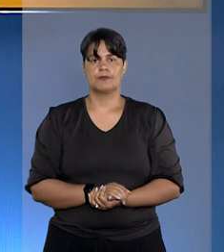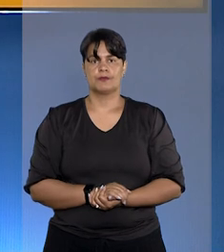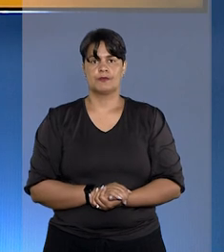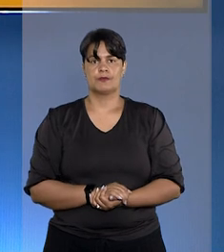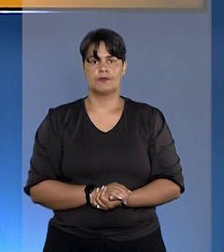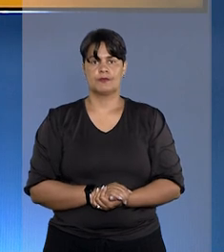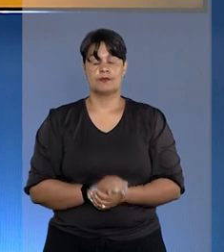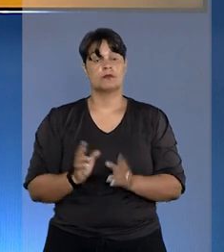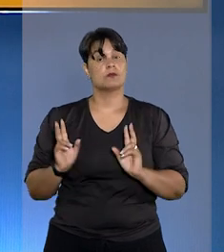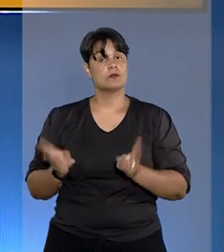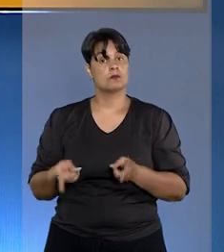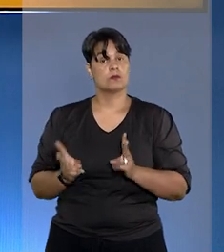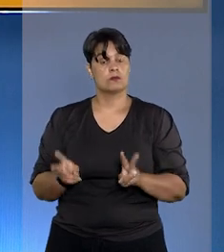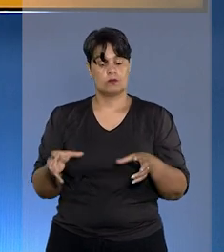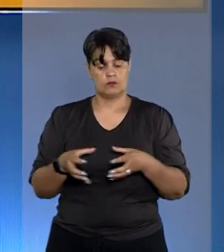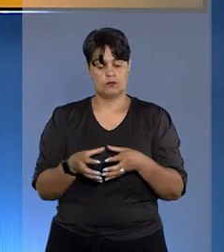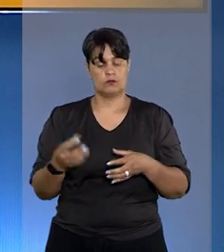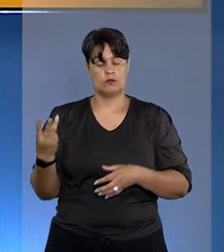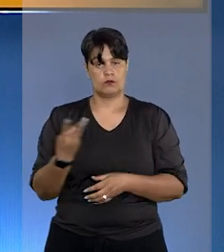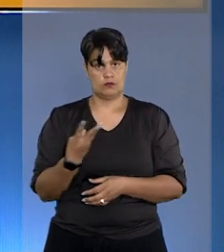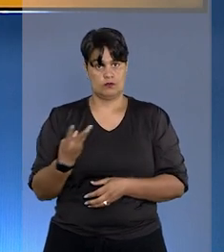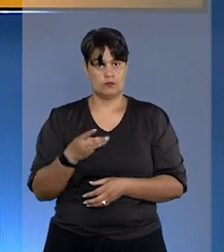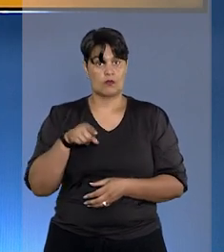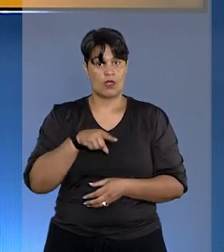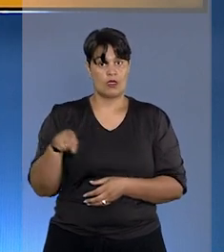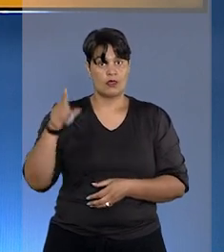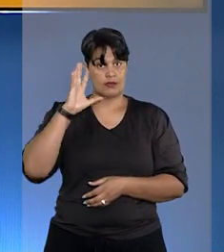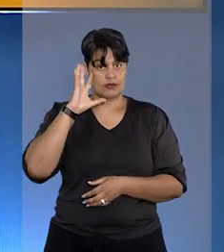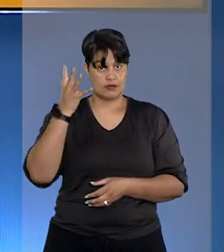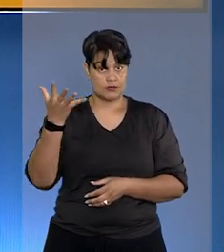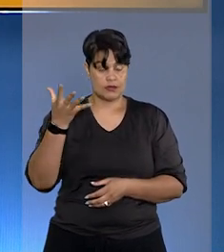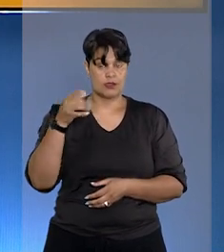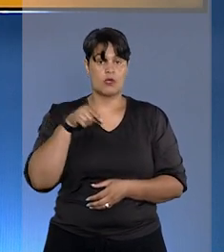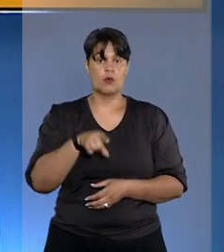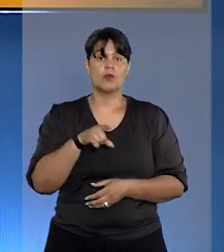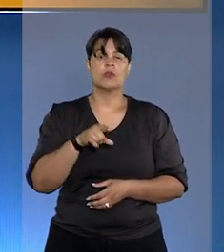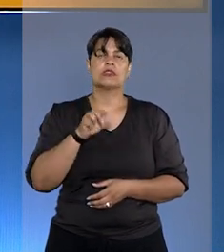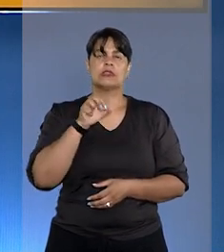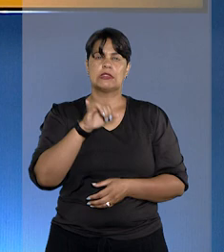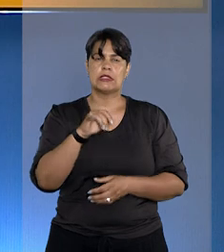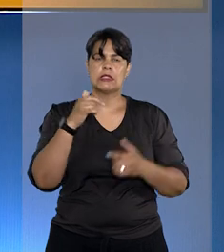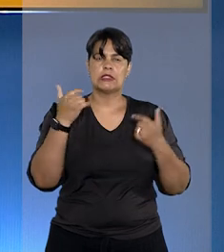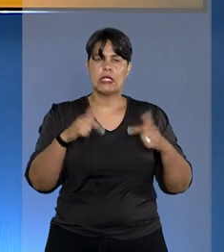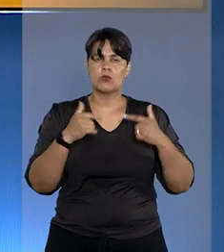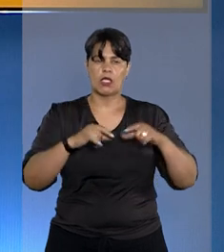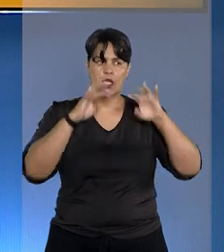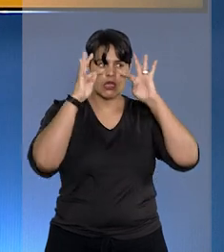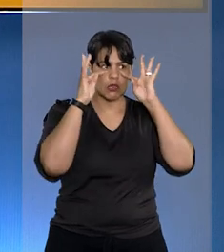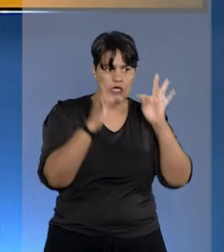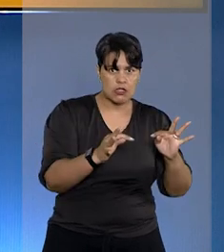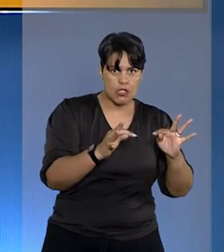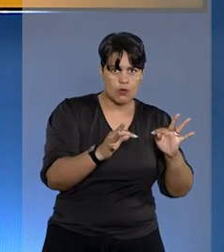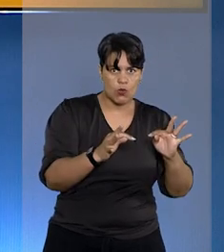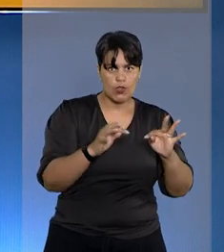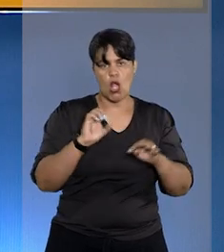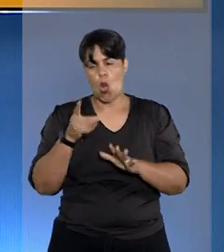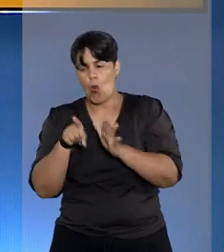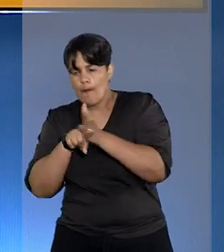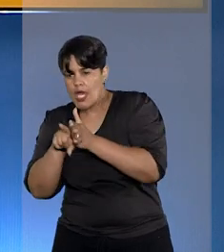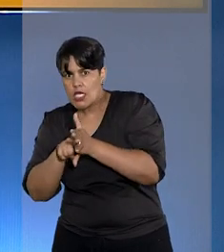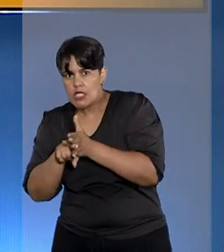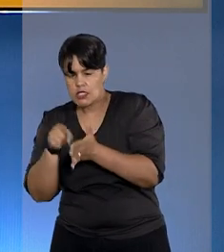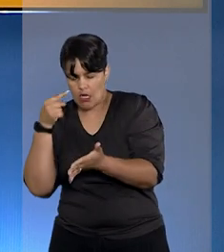Ainda na terceira turma, o colegiado entendeu que a ausência não justificada de testemunhas e de perícia